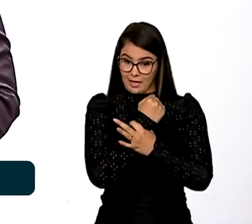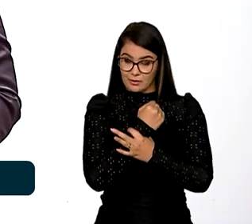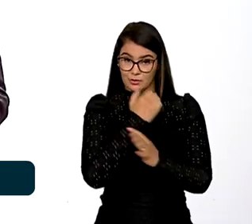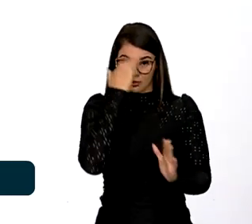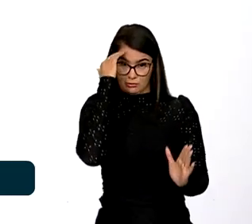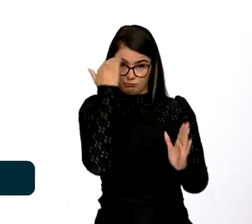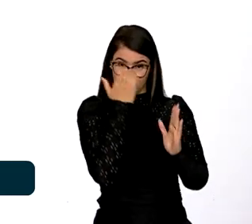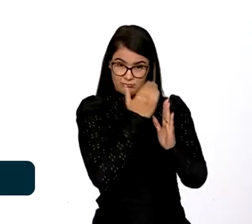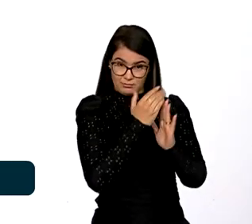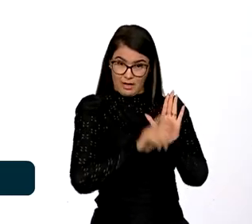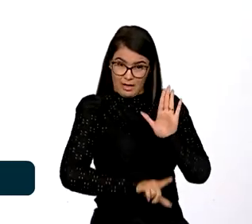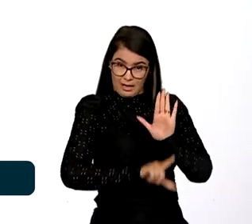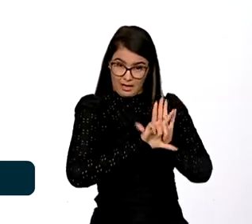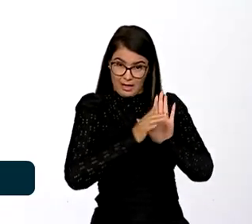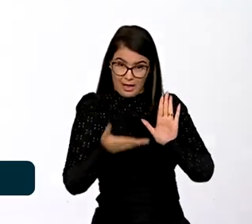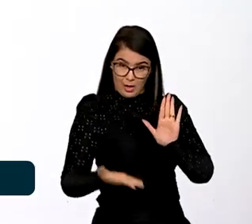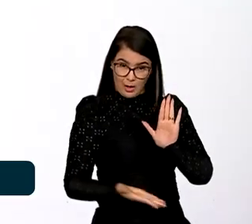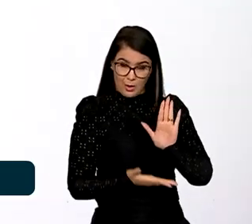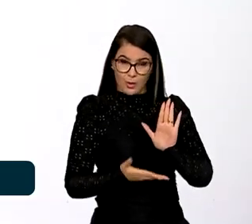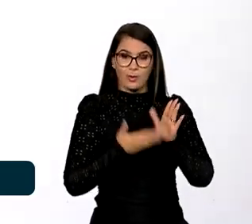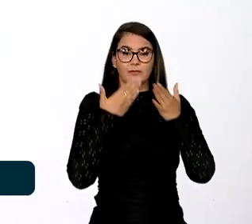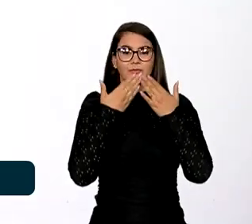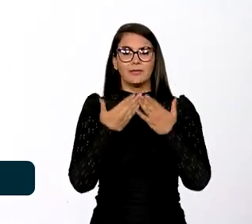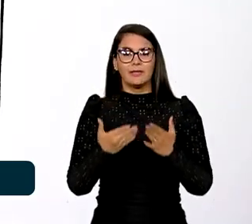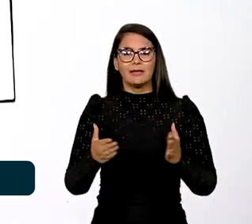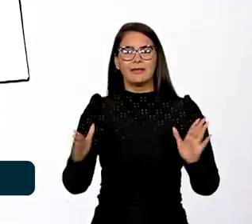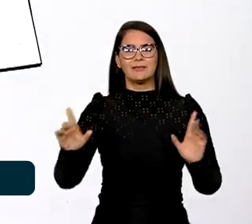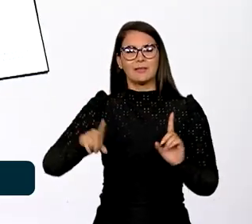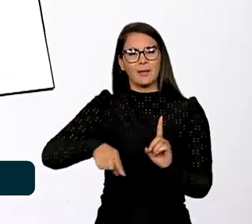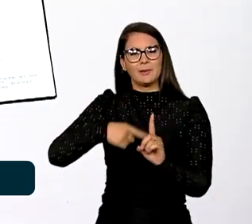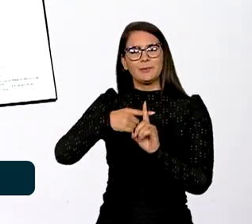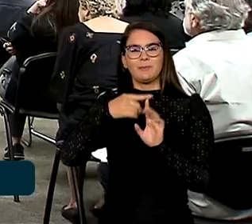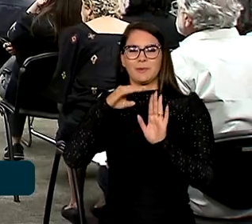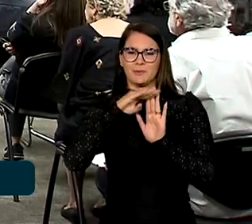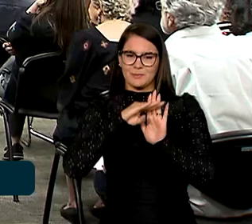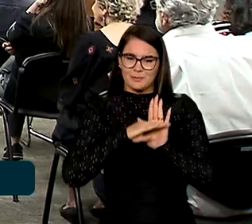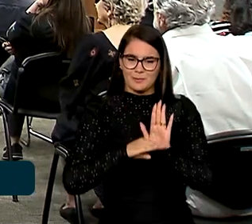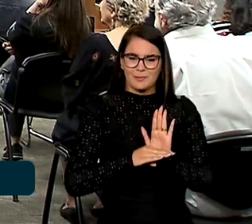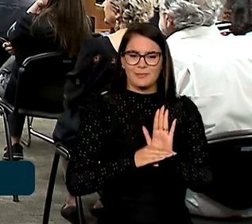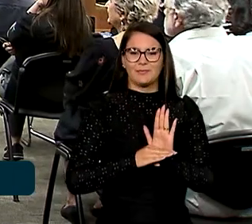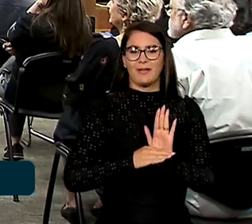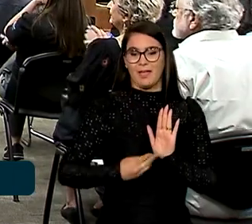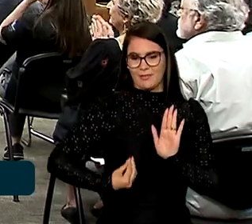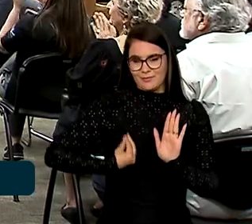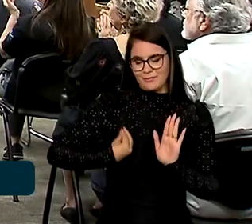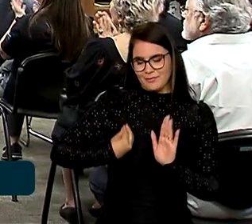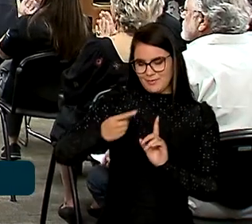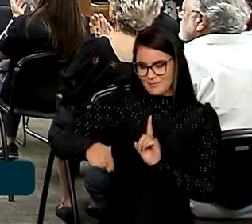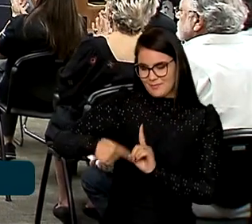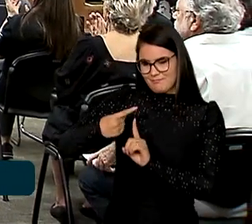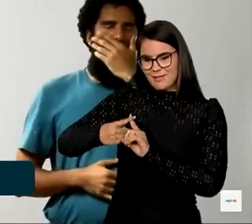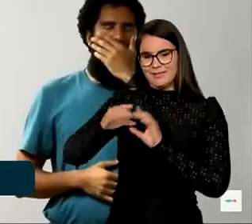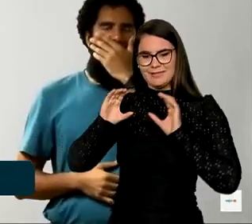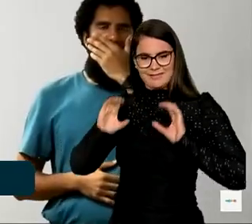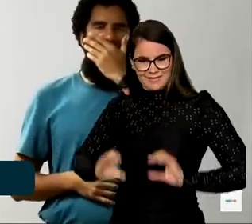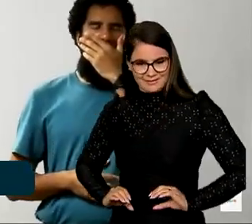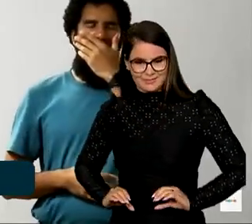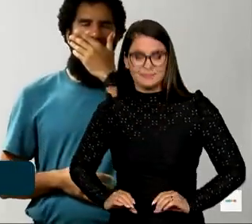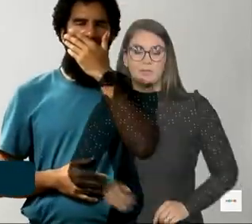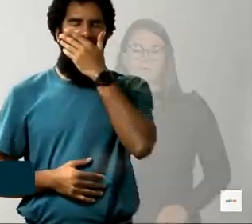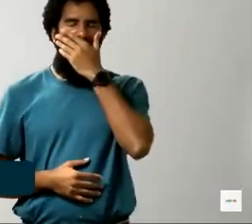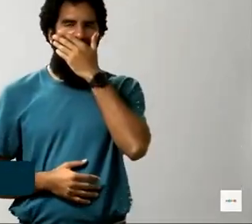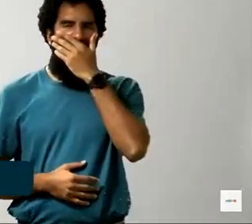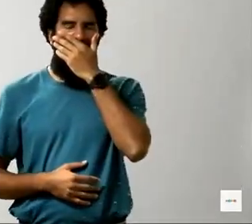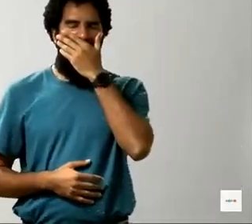cumprimento da atual legislação, foi lançado mais um programa, o Viva Mais Cidadania. A gente vai lutar